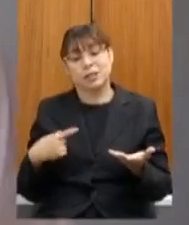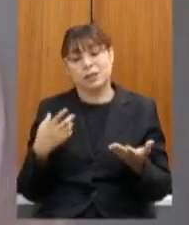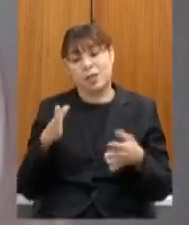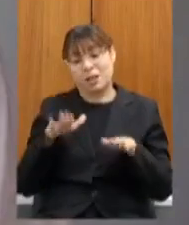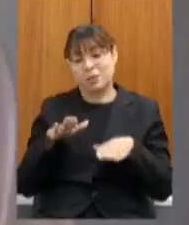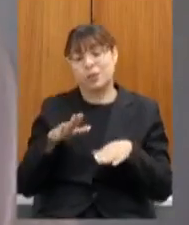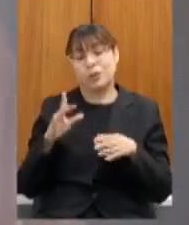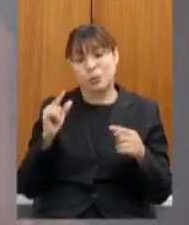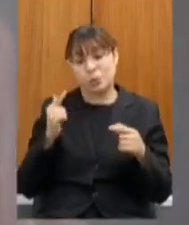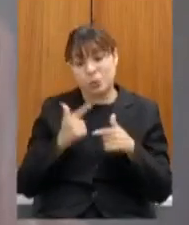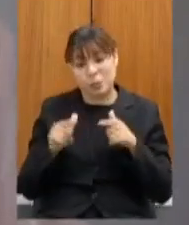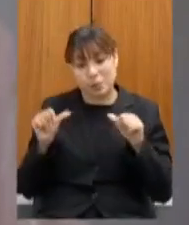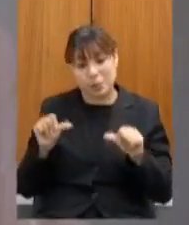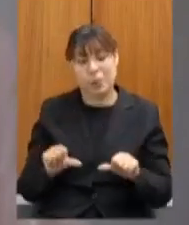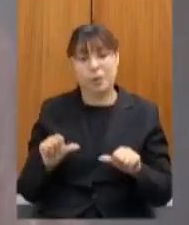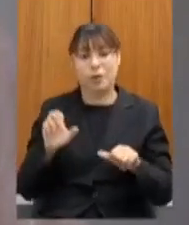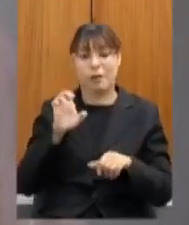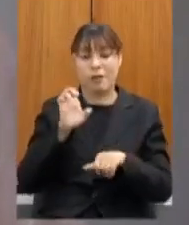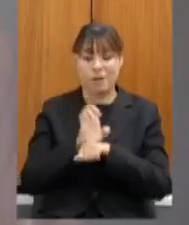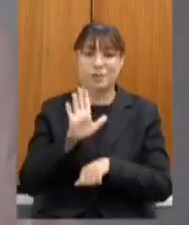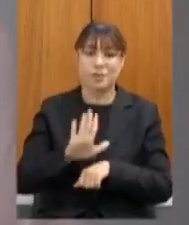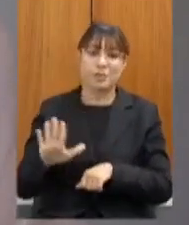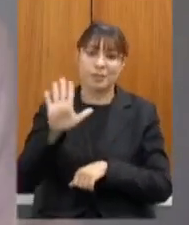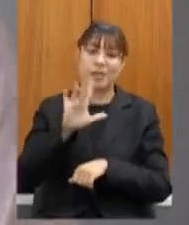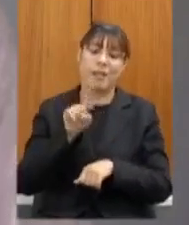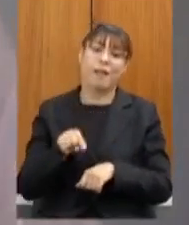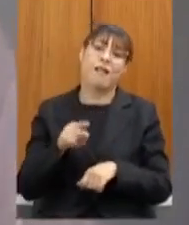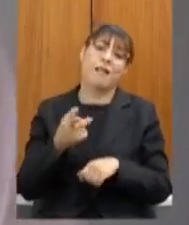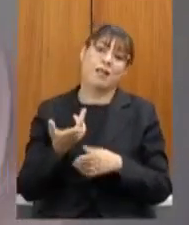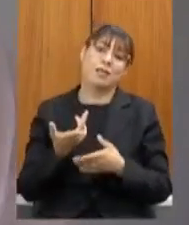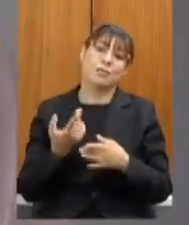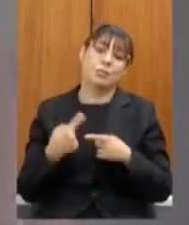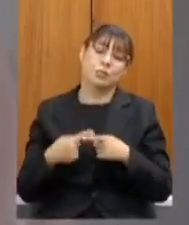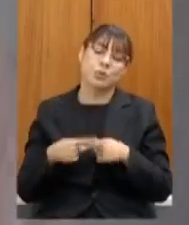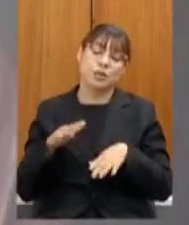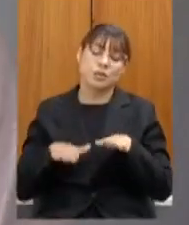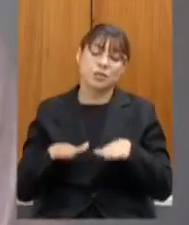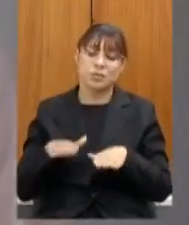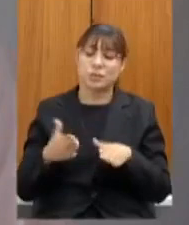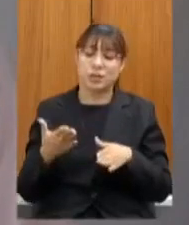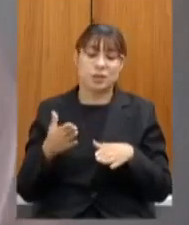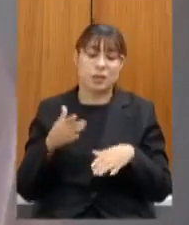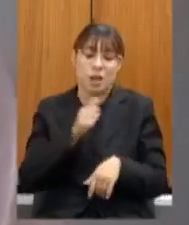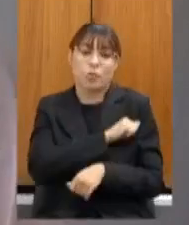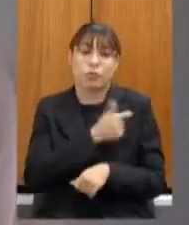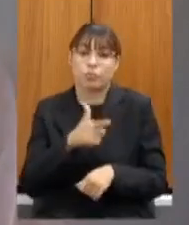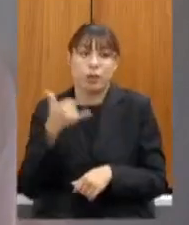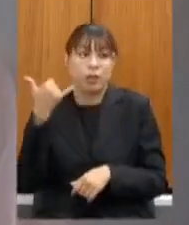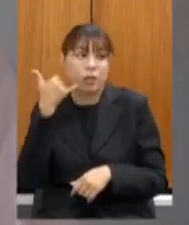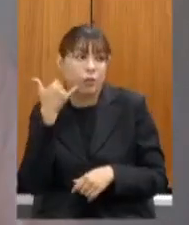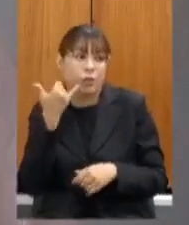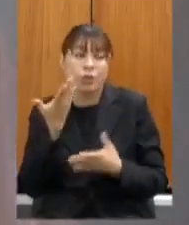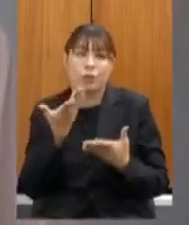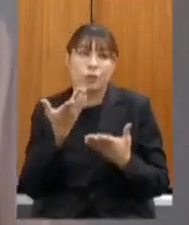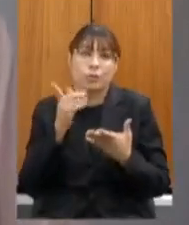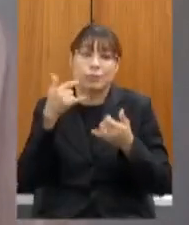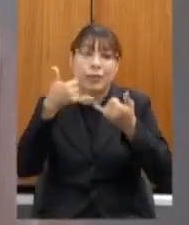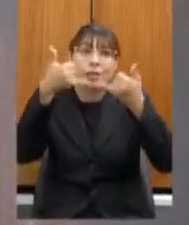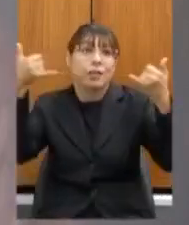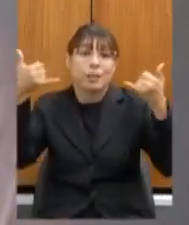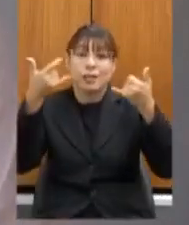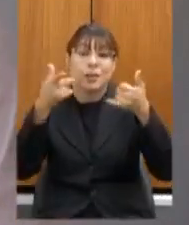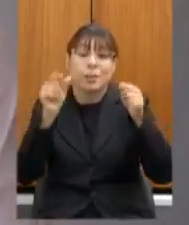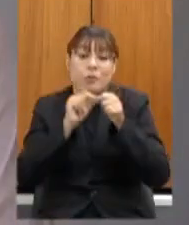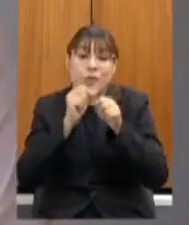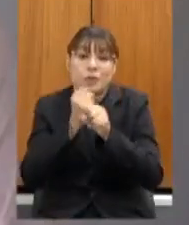seja esse porque são alunos que sequer tem telefone ou equipamento não é nem pela restrição